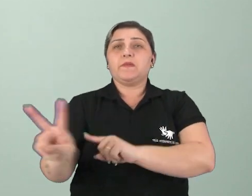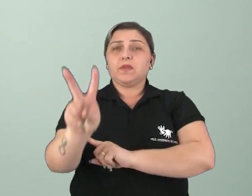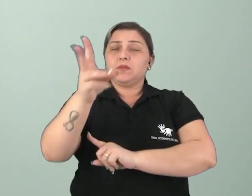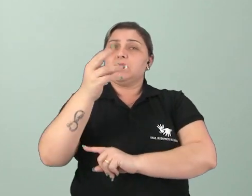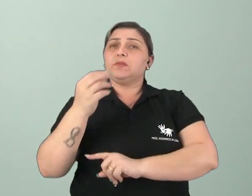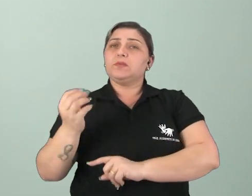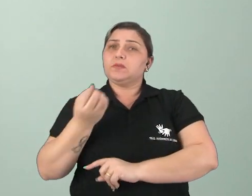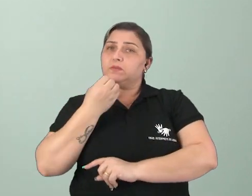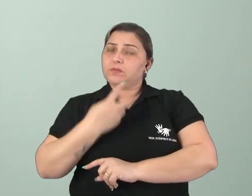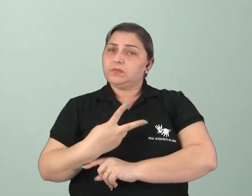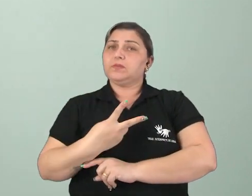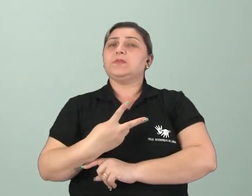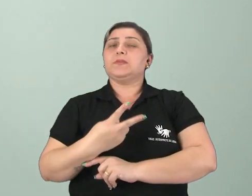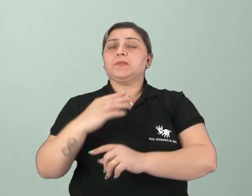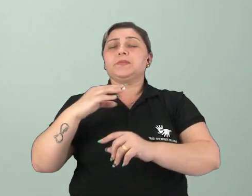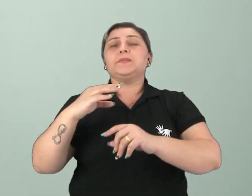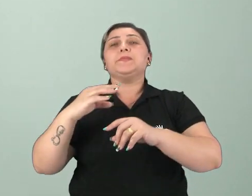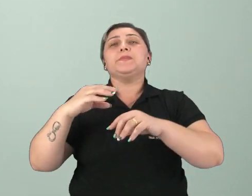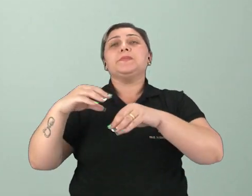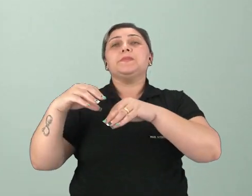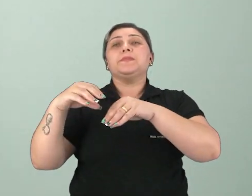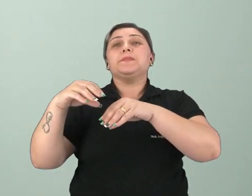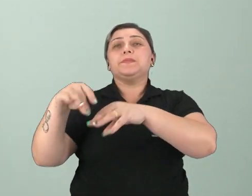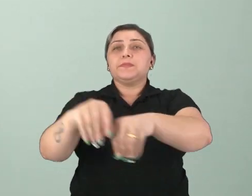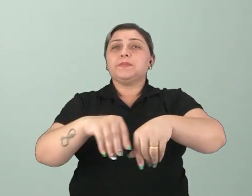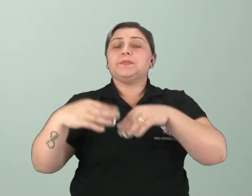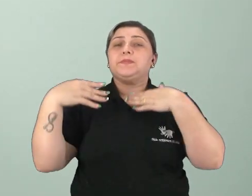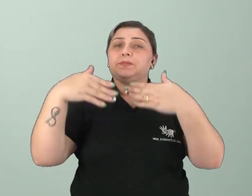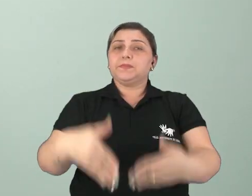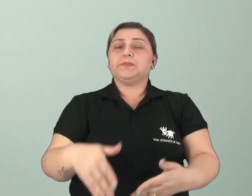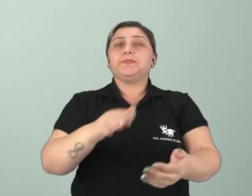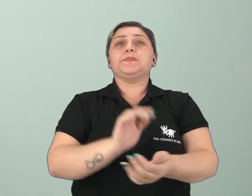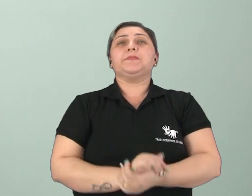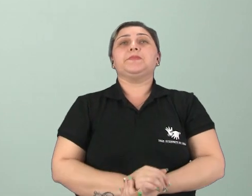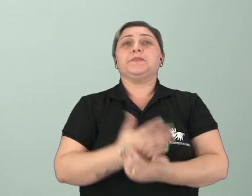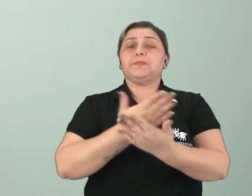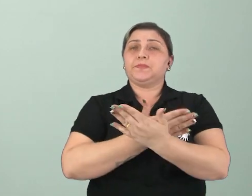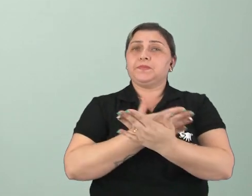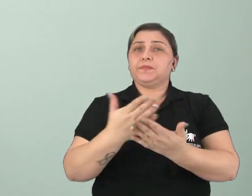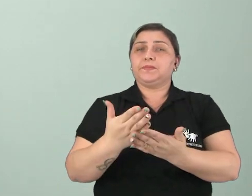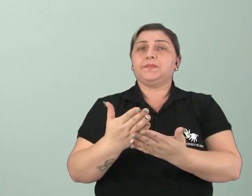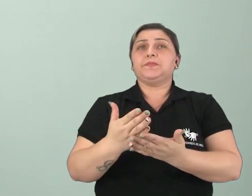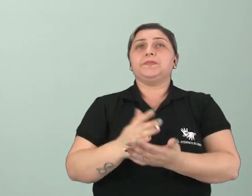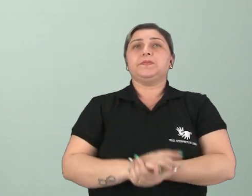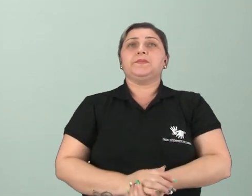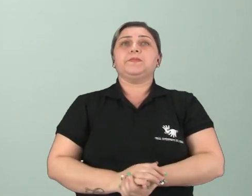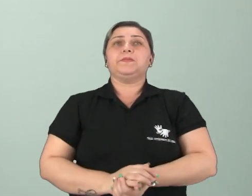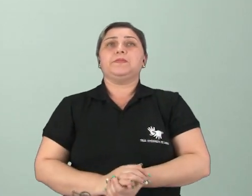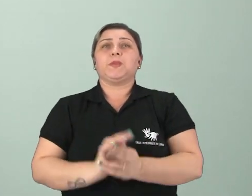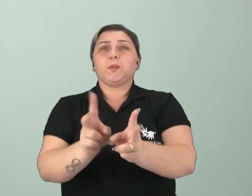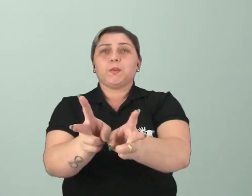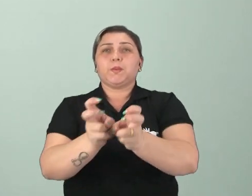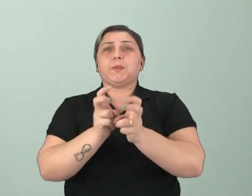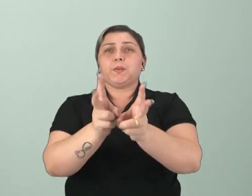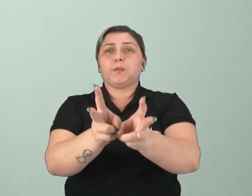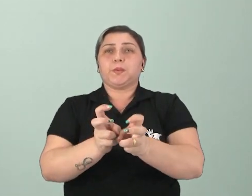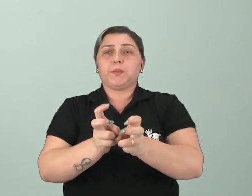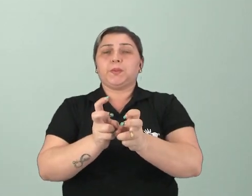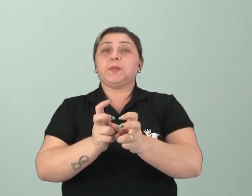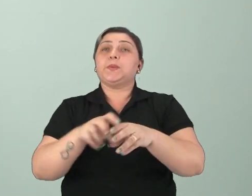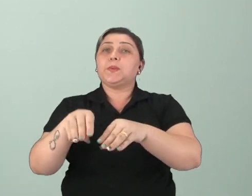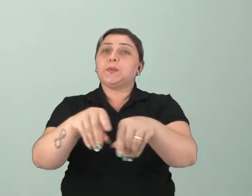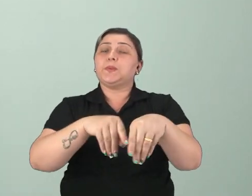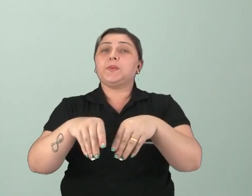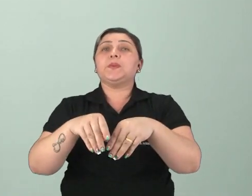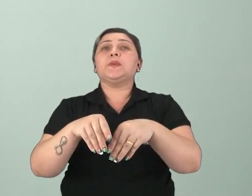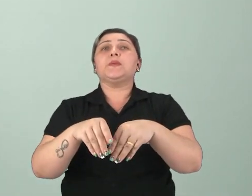significativo nessas terras que eles acabavam de chegar. E aí começa-se a exploração desse território,